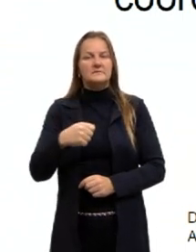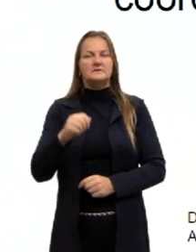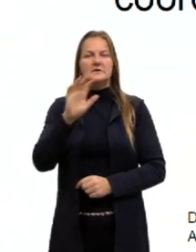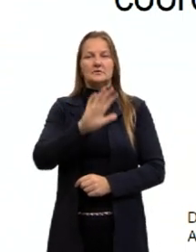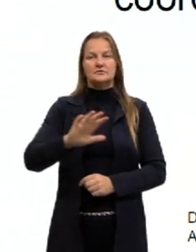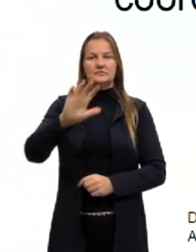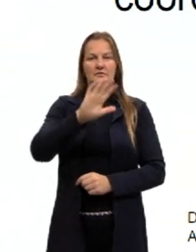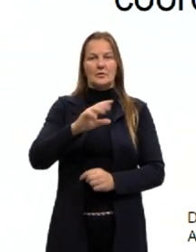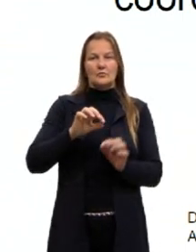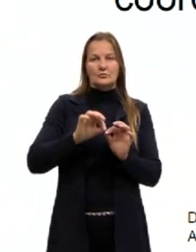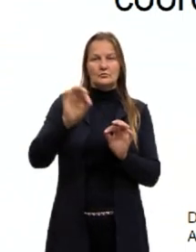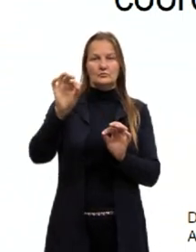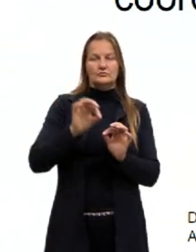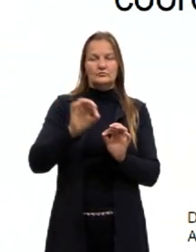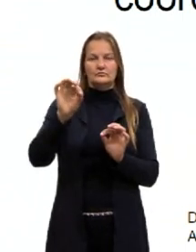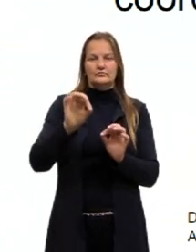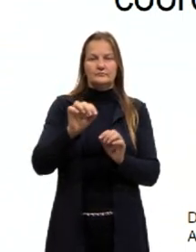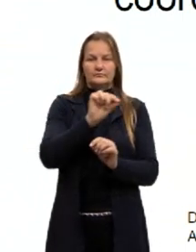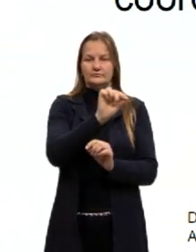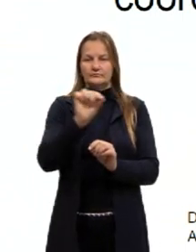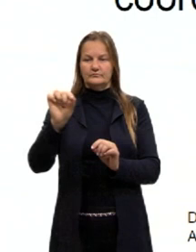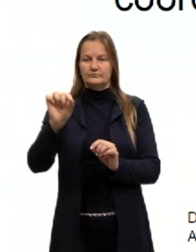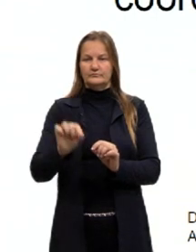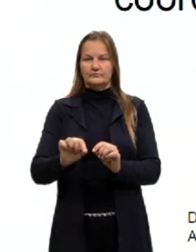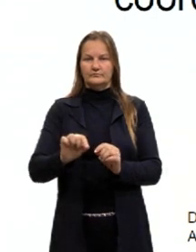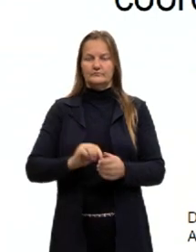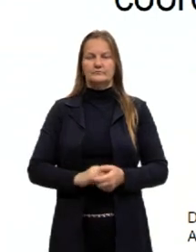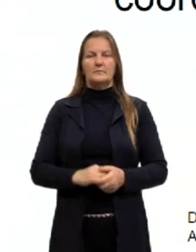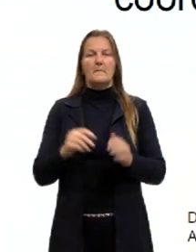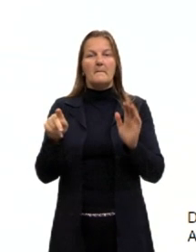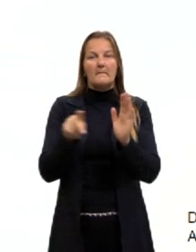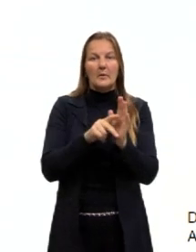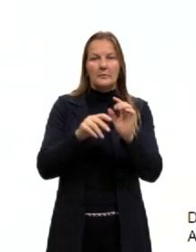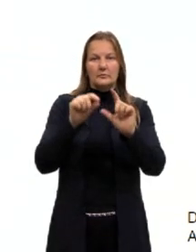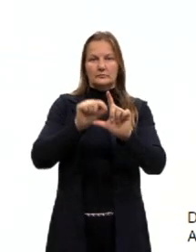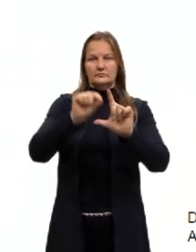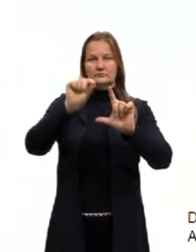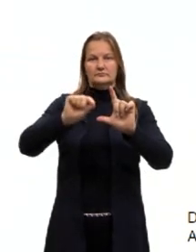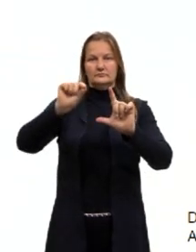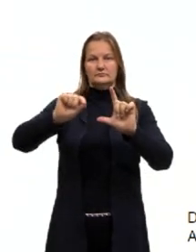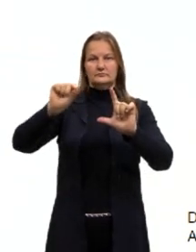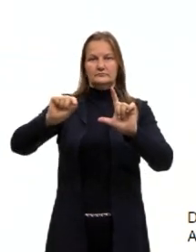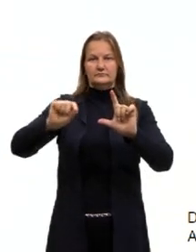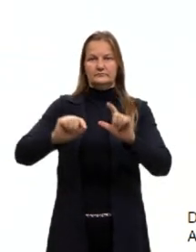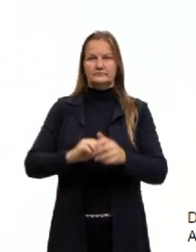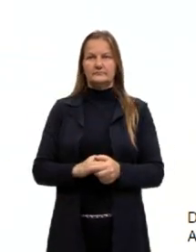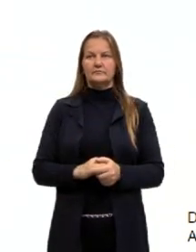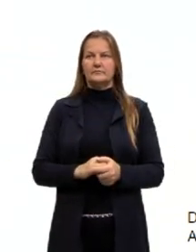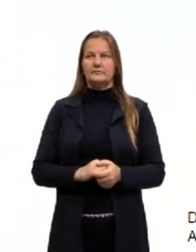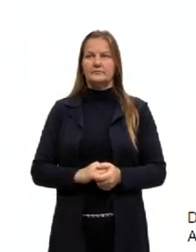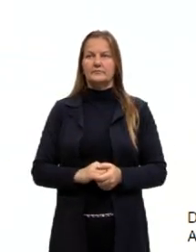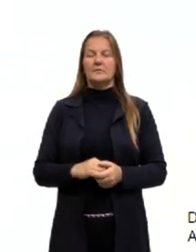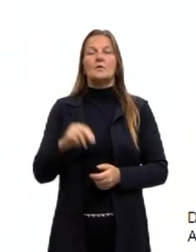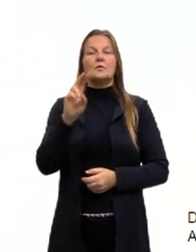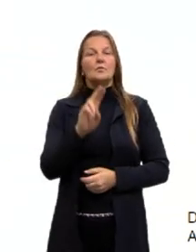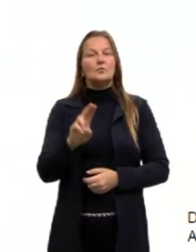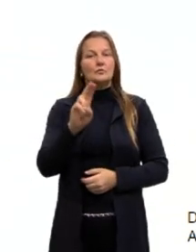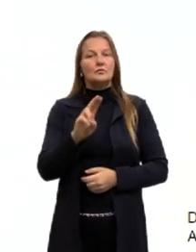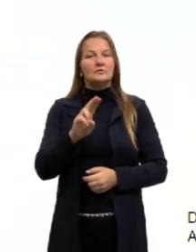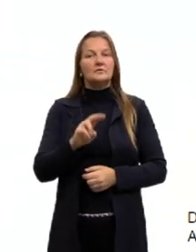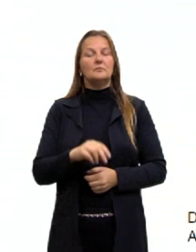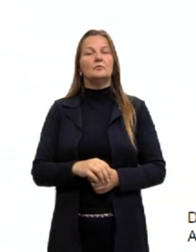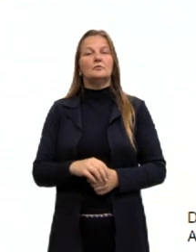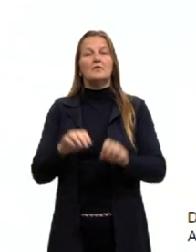reta e da coordenada daquele pontinho ali do gráfico. E isso nós utilizamos, então, uma